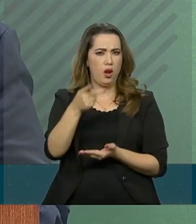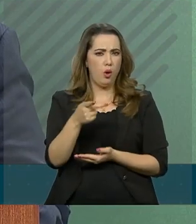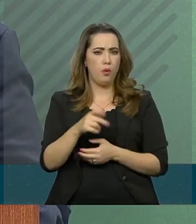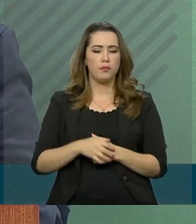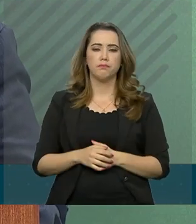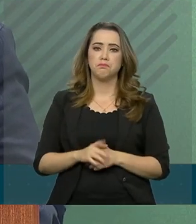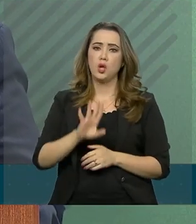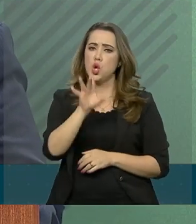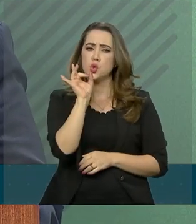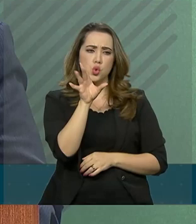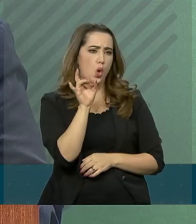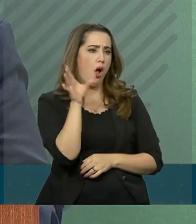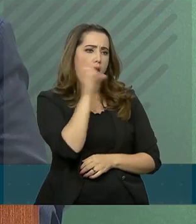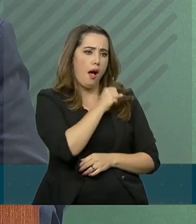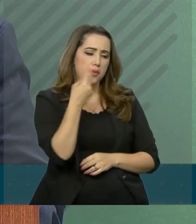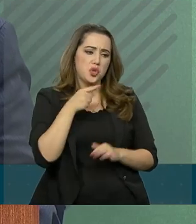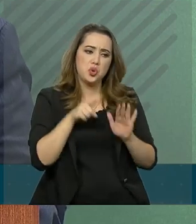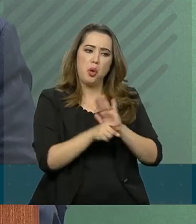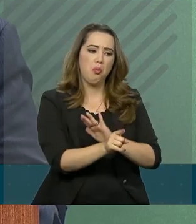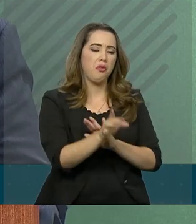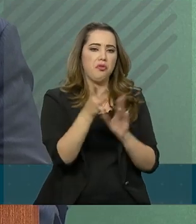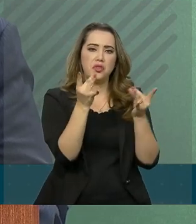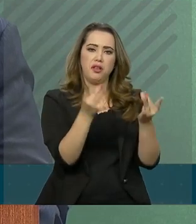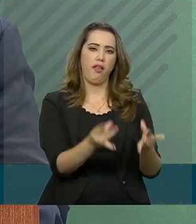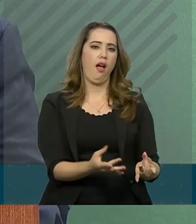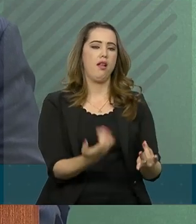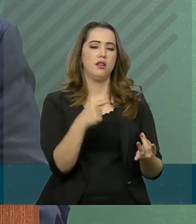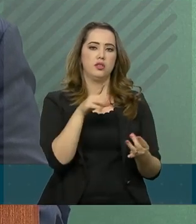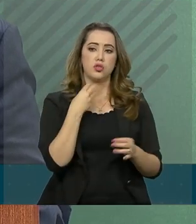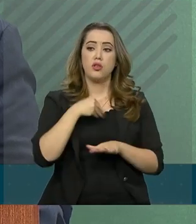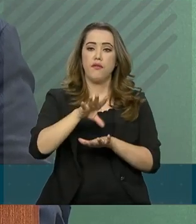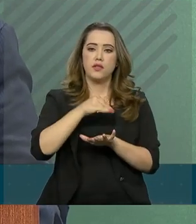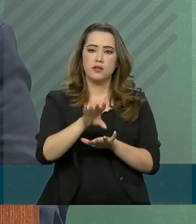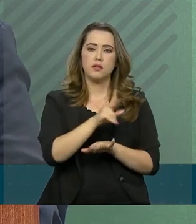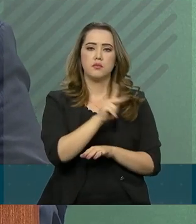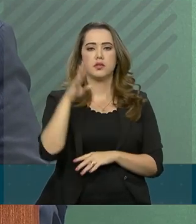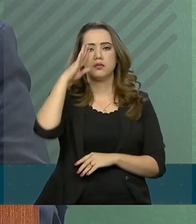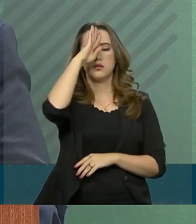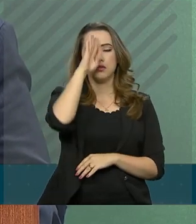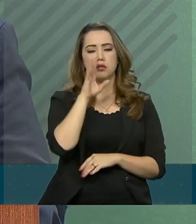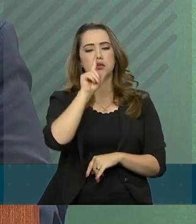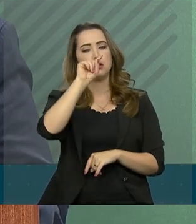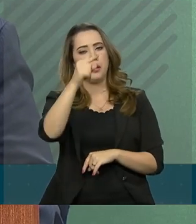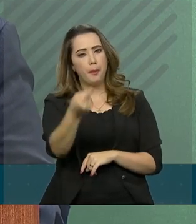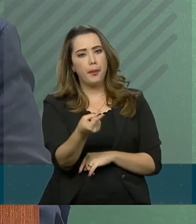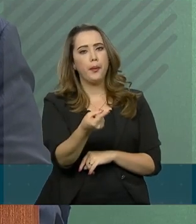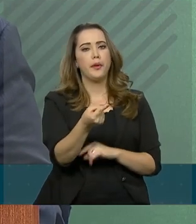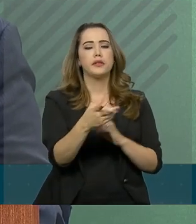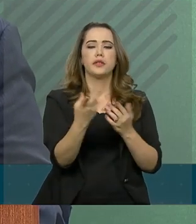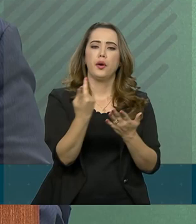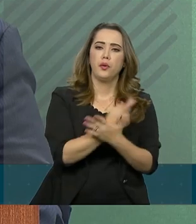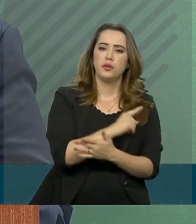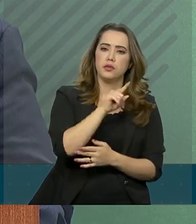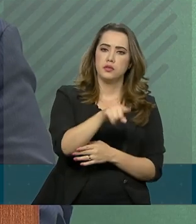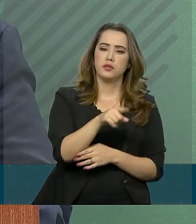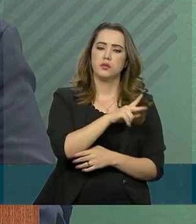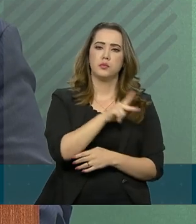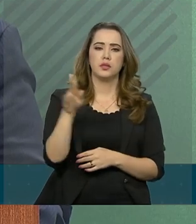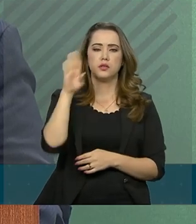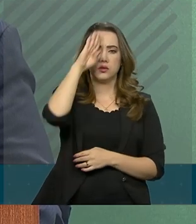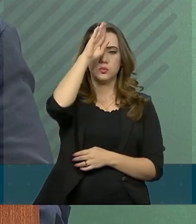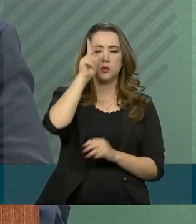informação. Nós estamos, pouco a pouco, atualizando o senhor presidente. E, à medida que isso seja realizado, ele terá